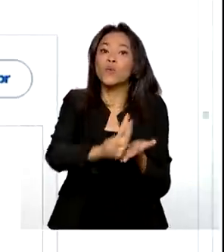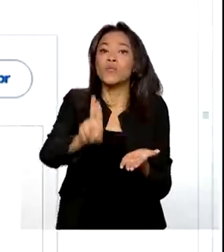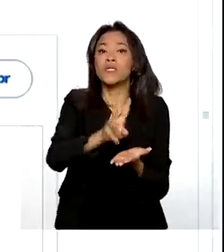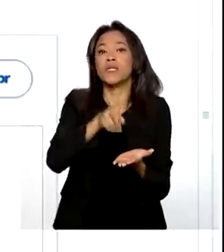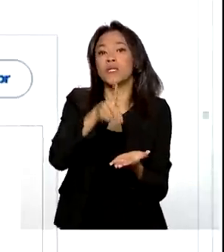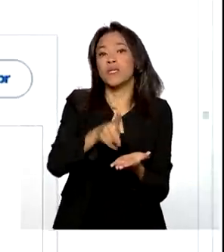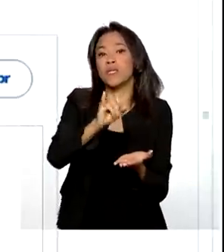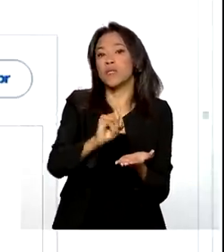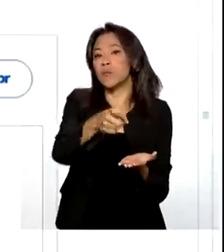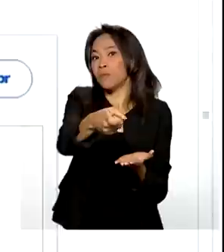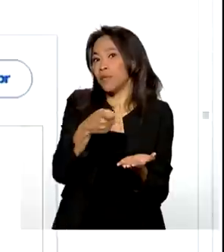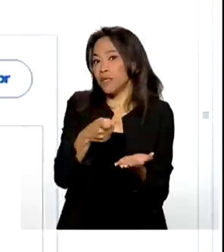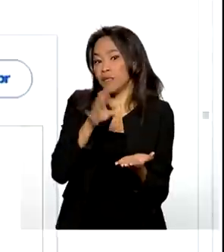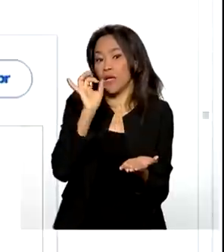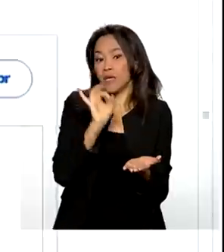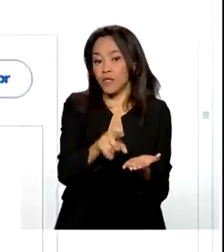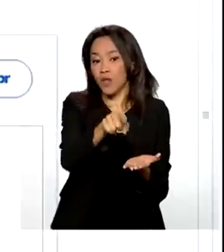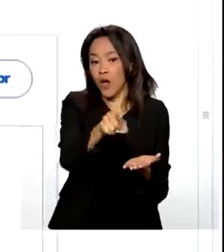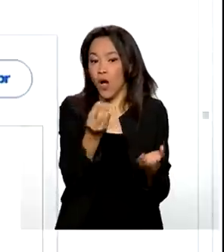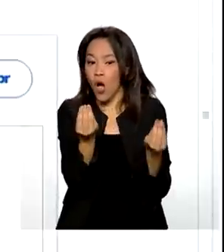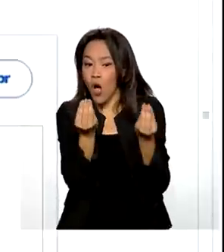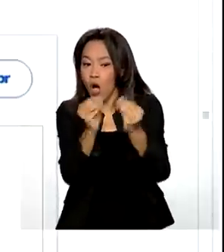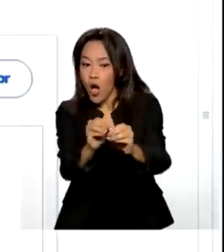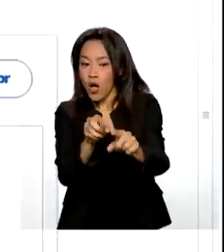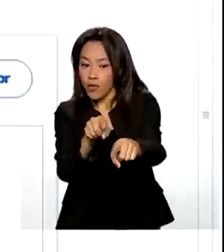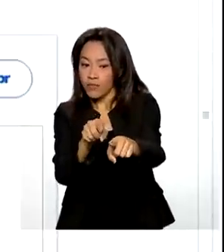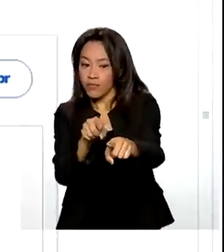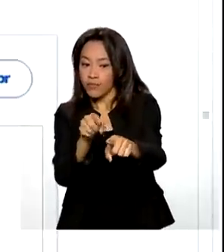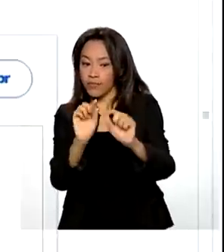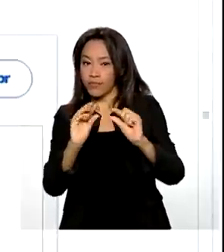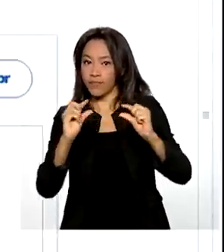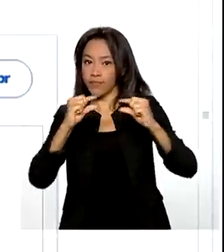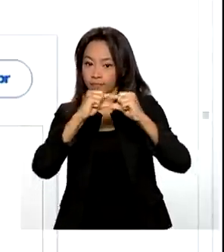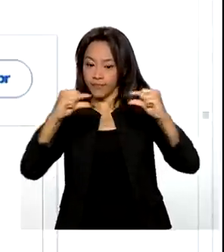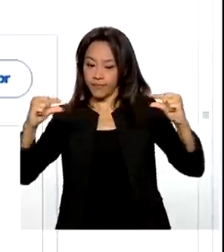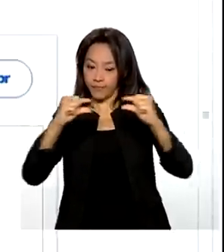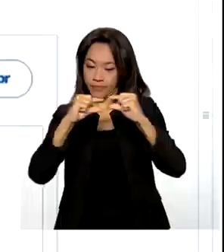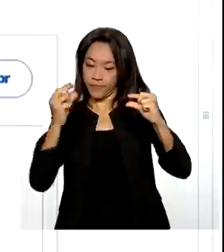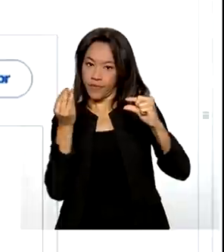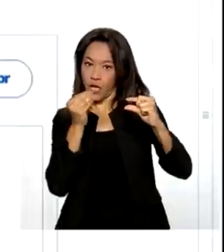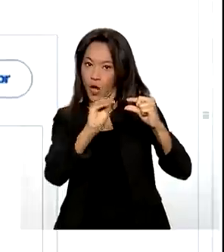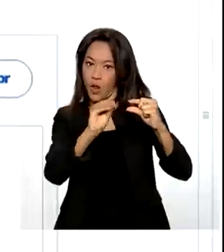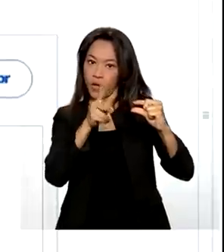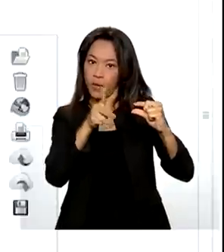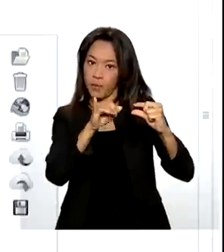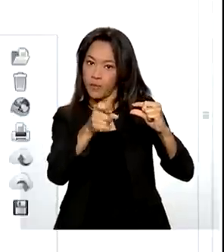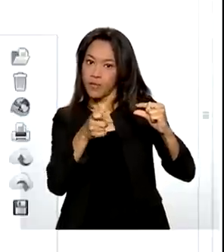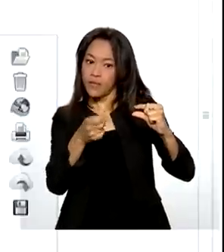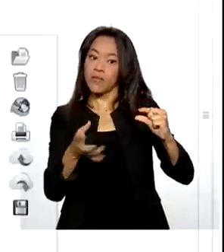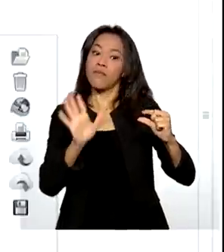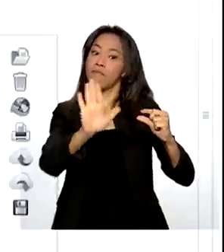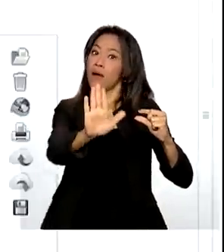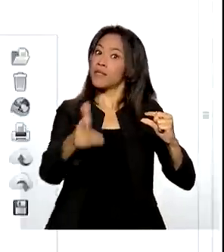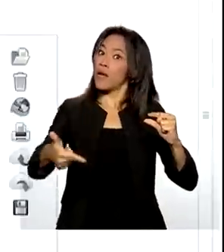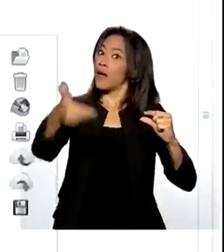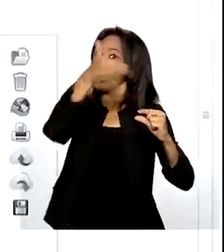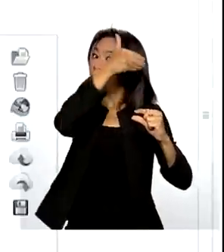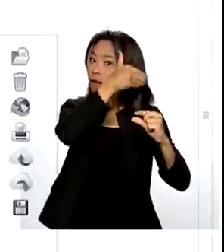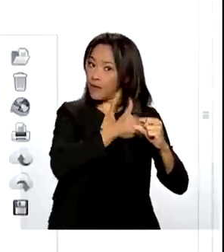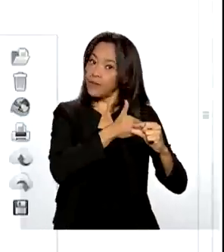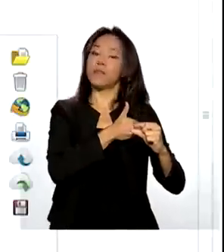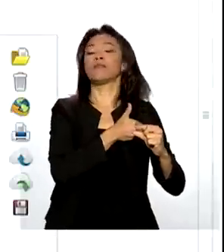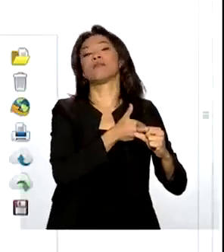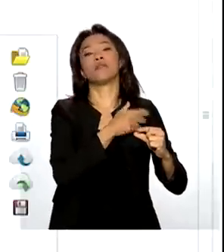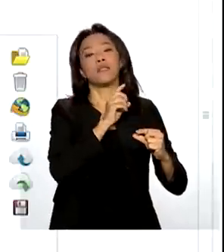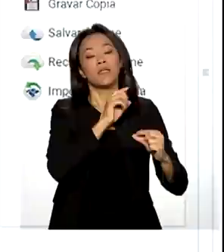Neste caso, é só preencher o espaço que pede a chave da conta bancária. Mas antes de chegar a essa parte final do